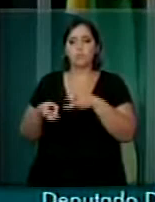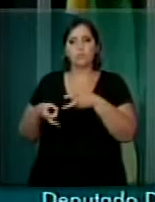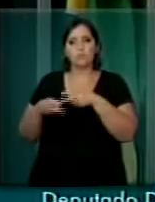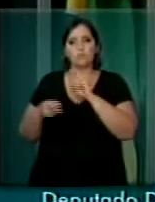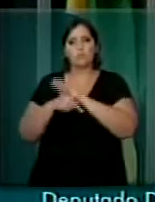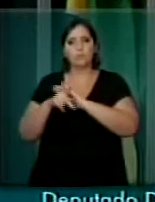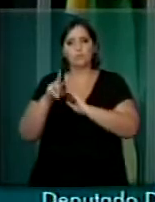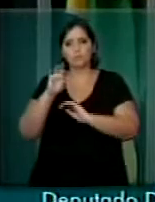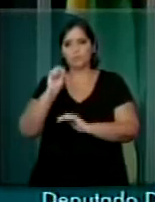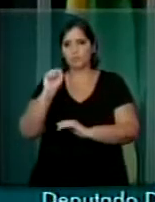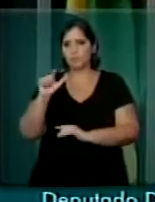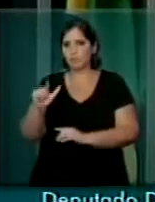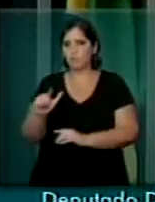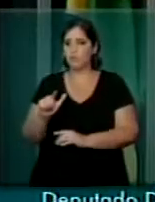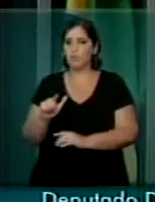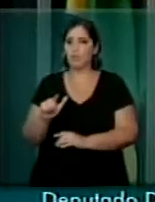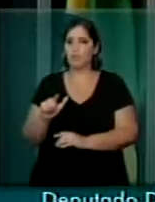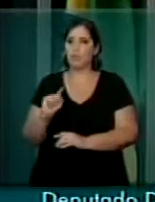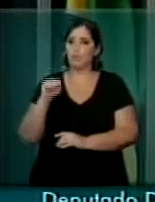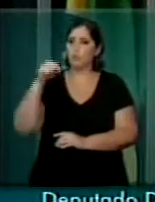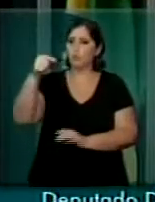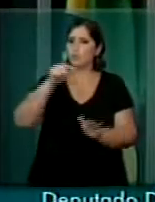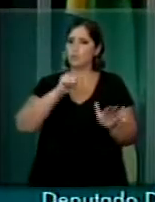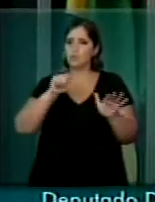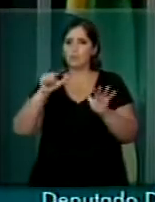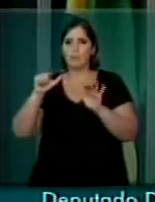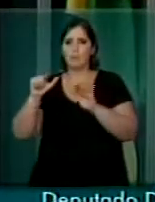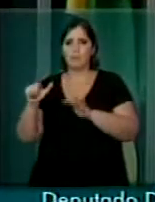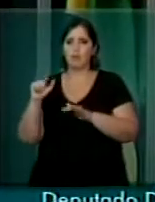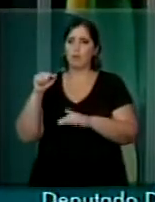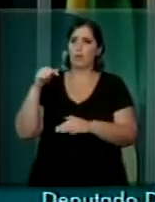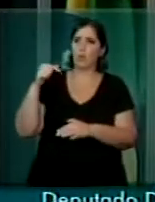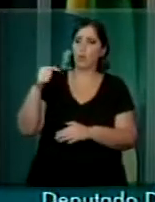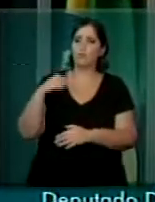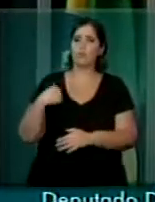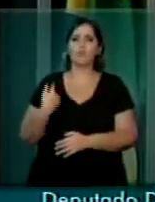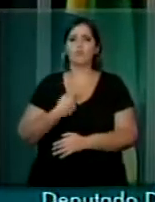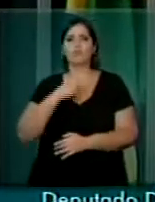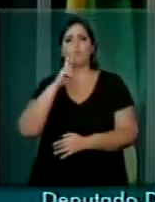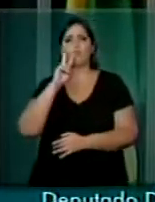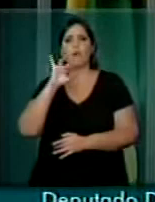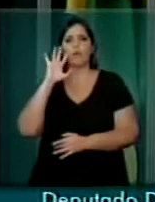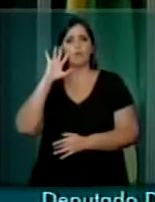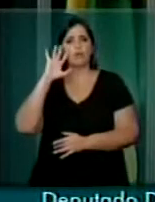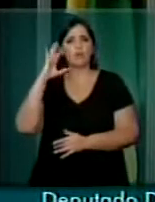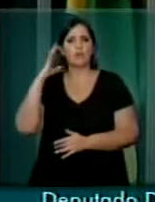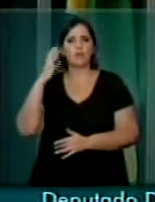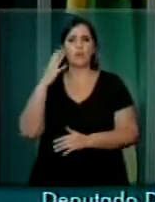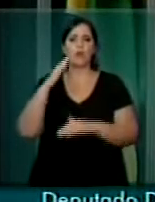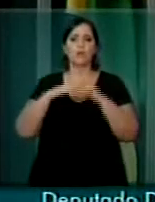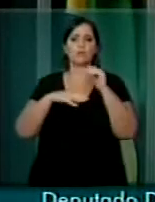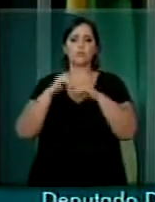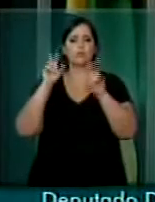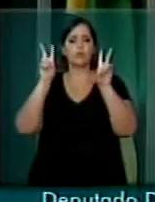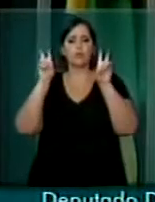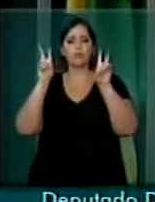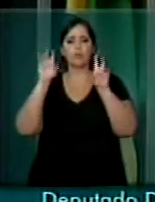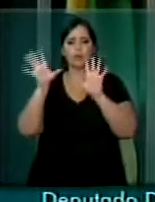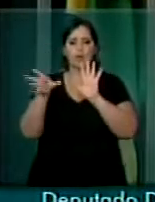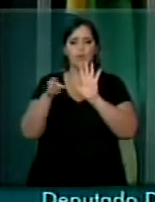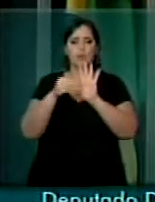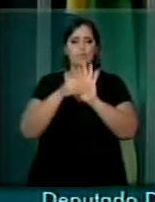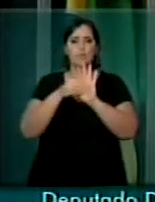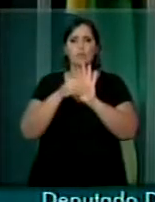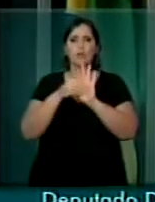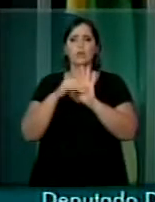do pré-sal. Na próxima semana estaremos deliberando sobre a emenda